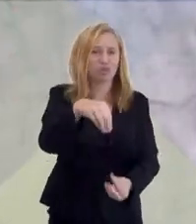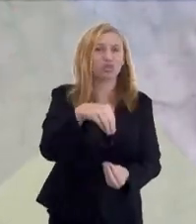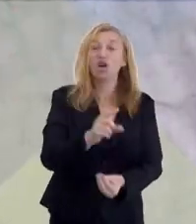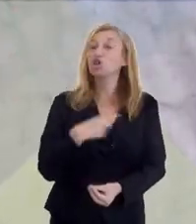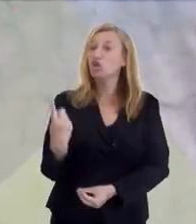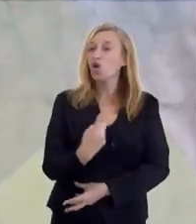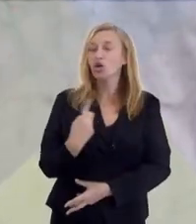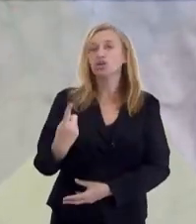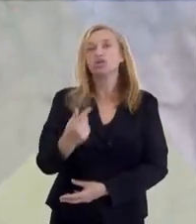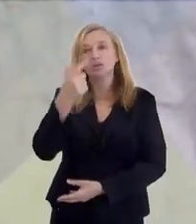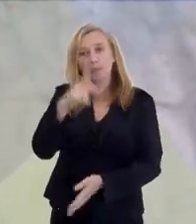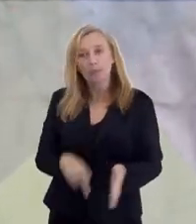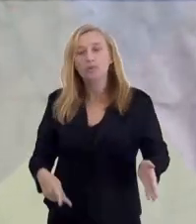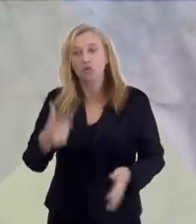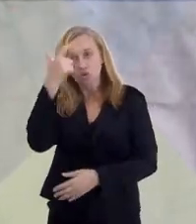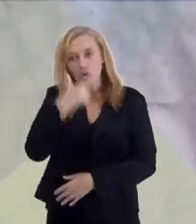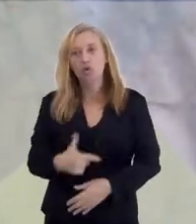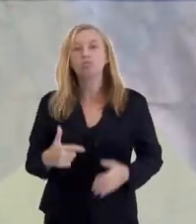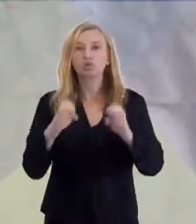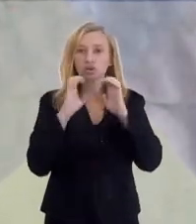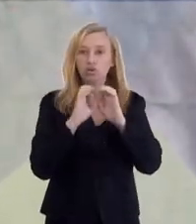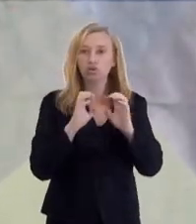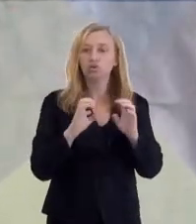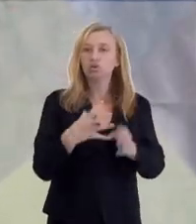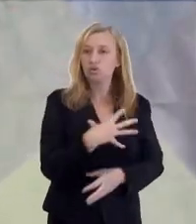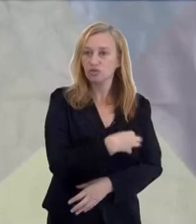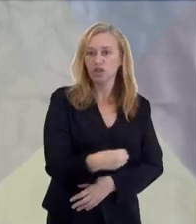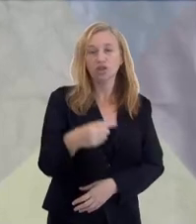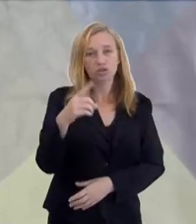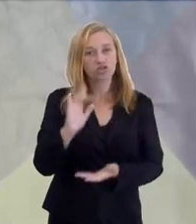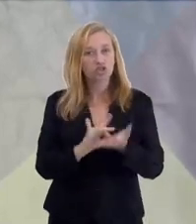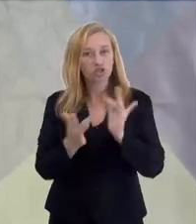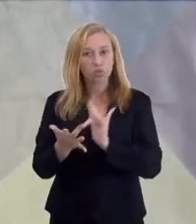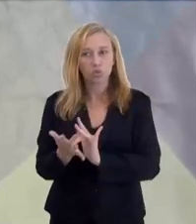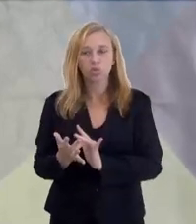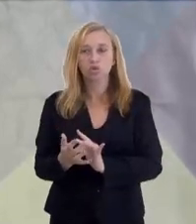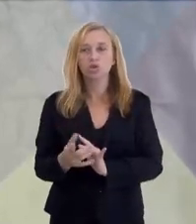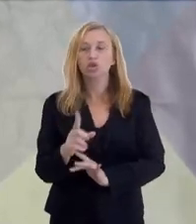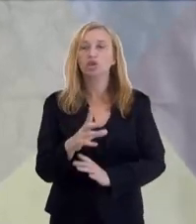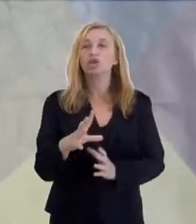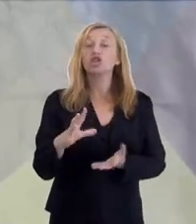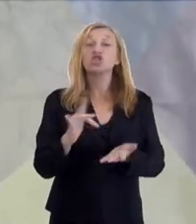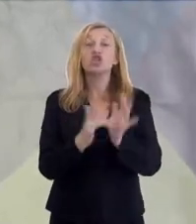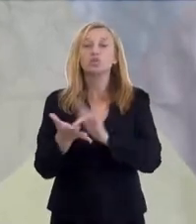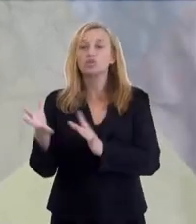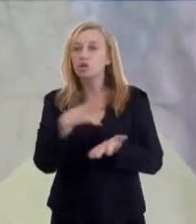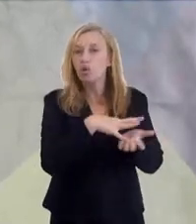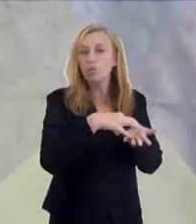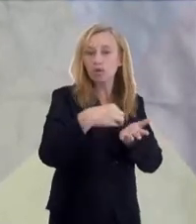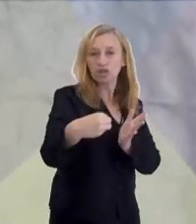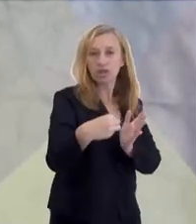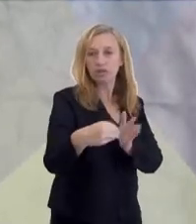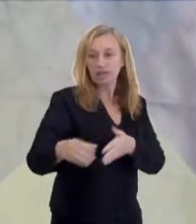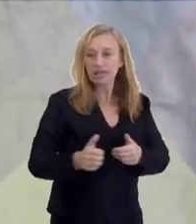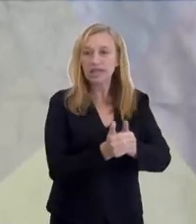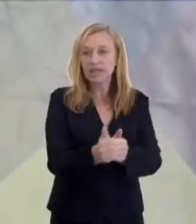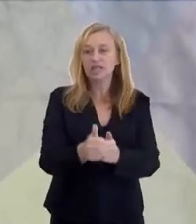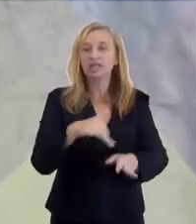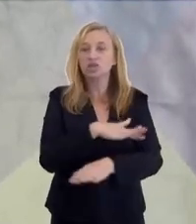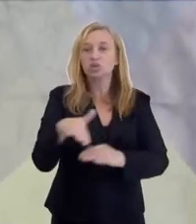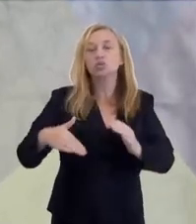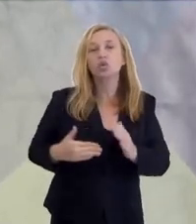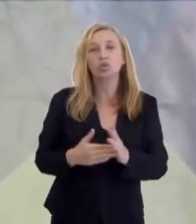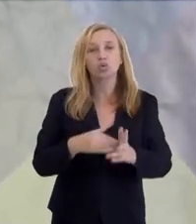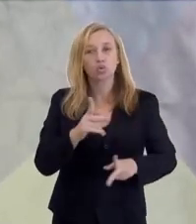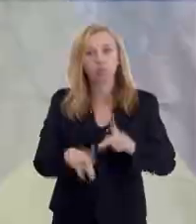não é o caso do Espiritismo. Nós somos cristãos. Jesus, para a gente, é o modelo e guia da